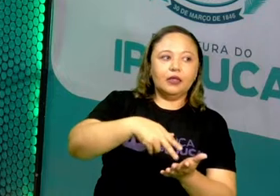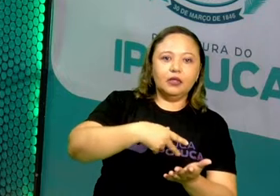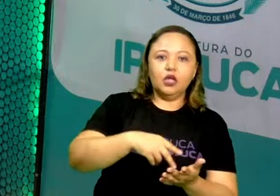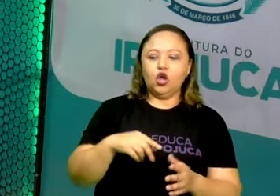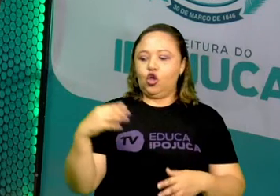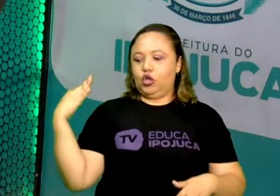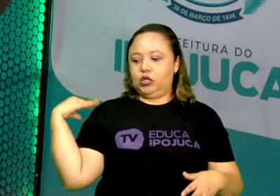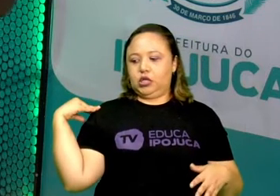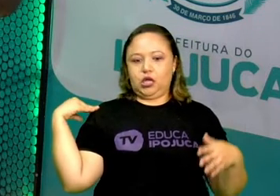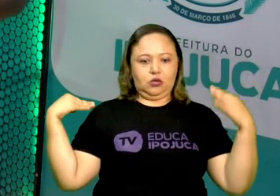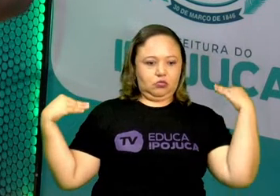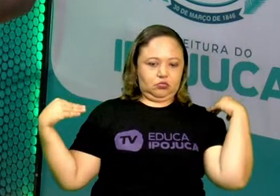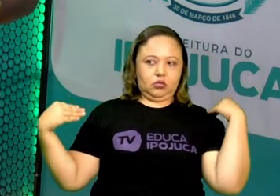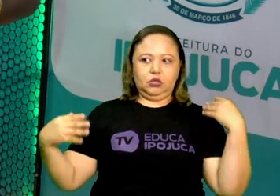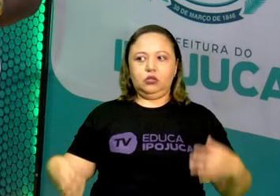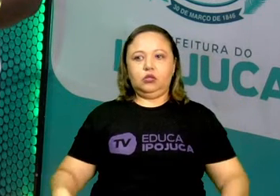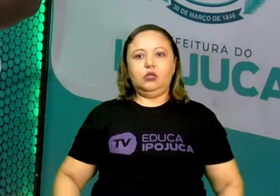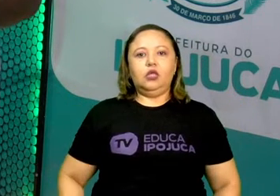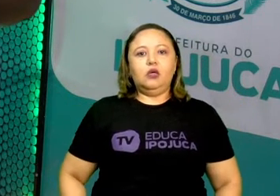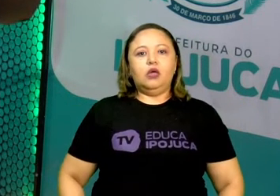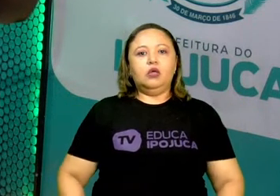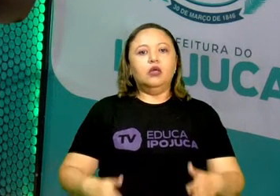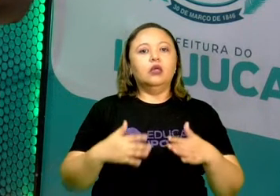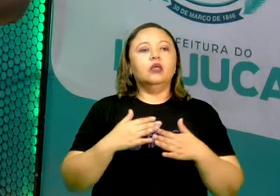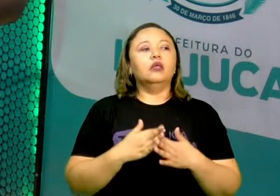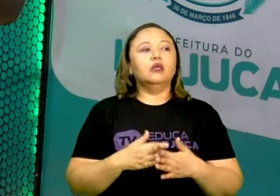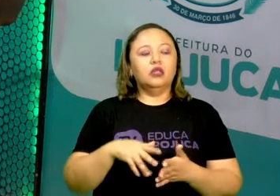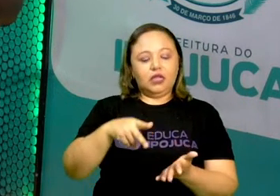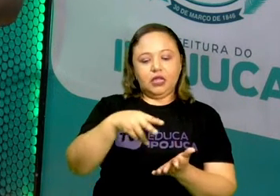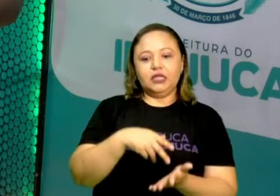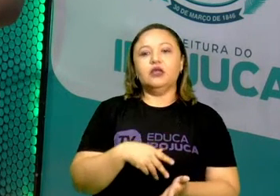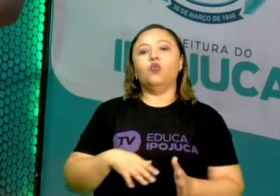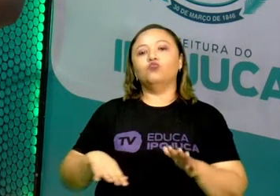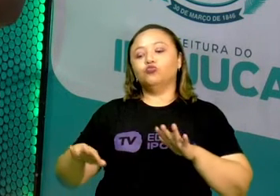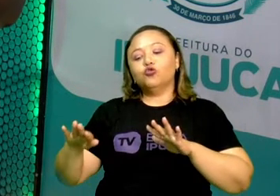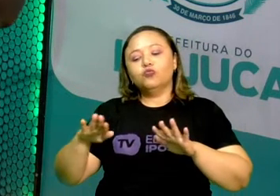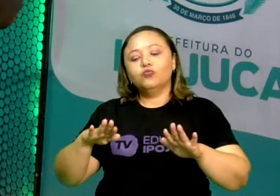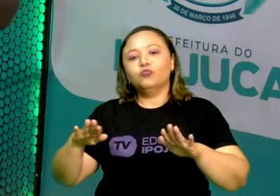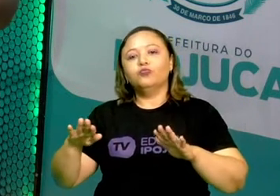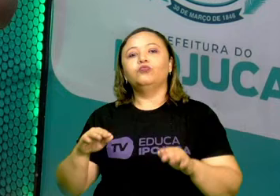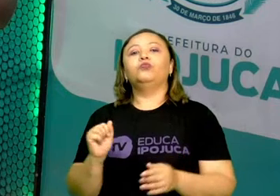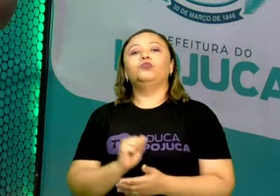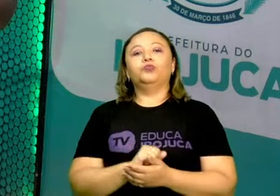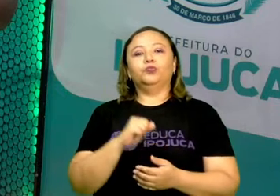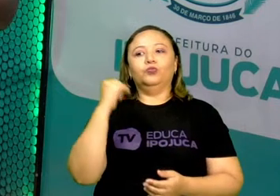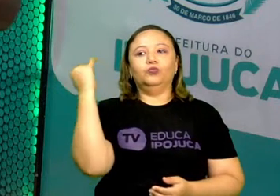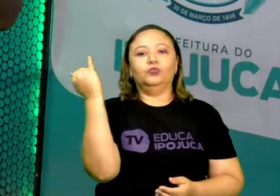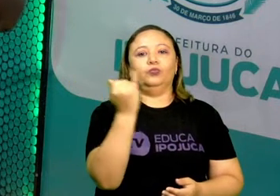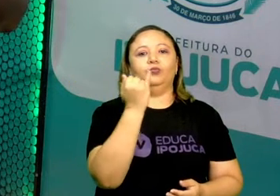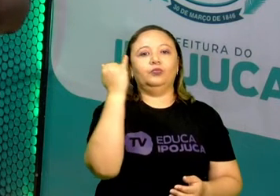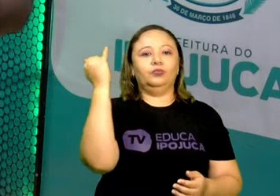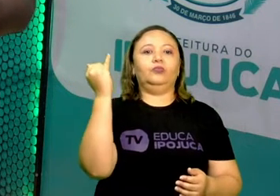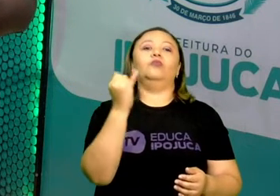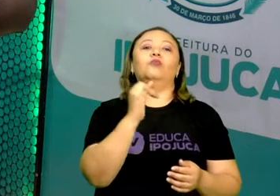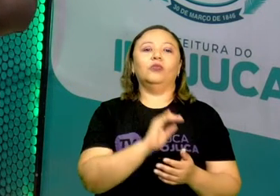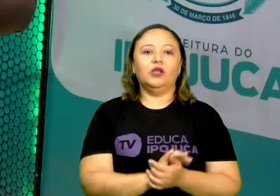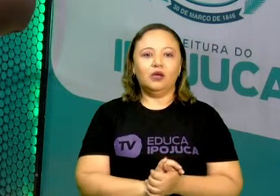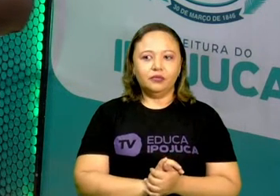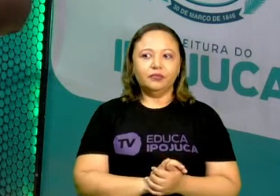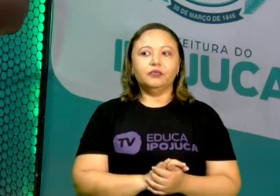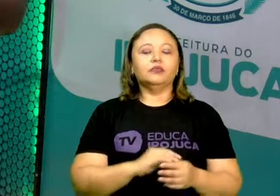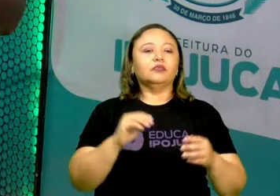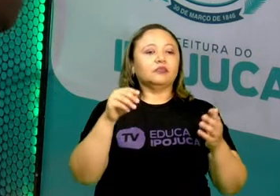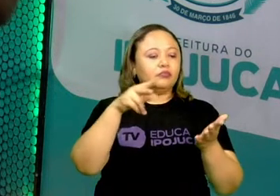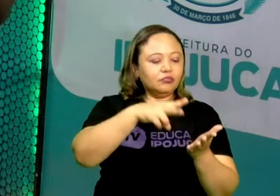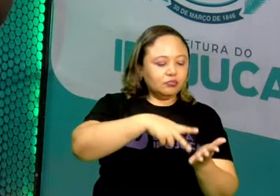esquerdo. Então, esses movimentos são essenciais para a execução da dança